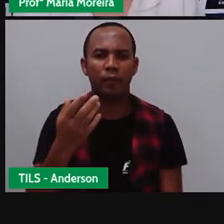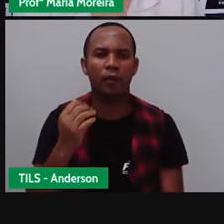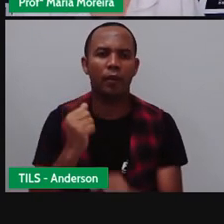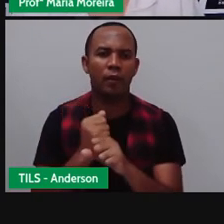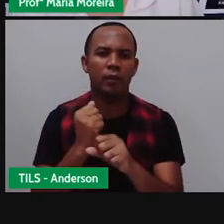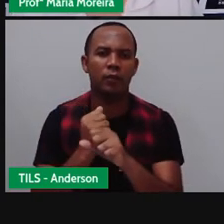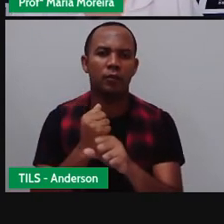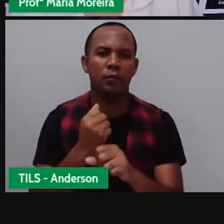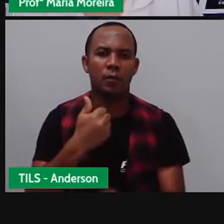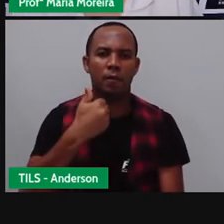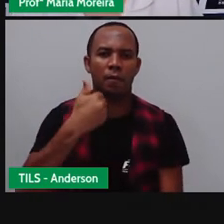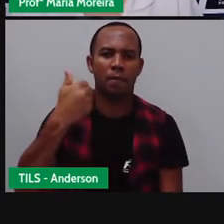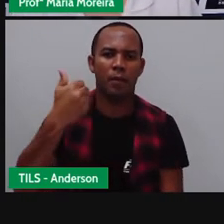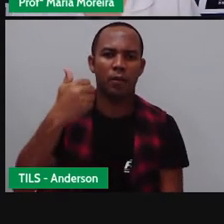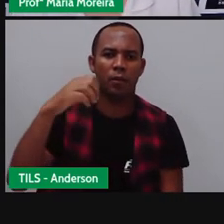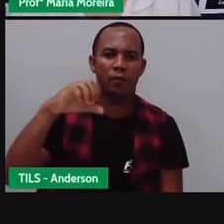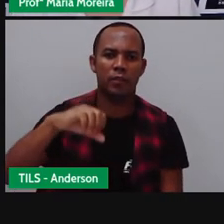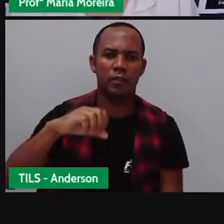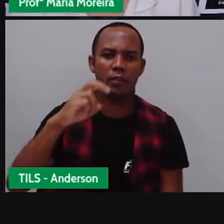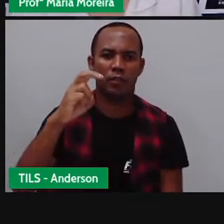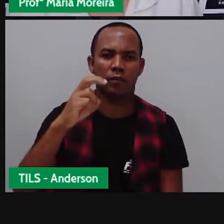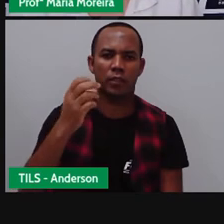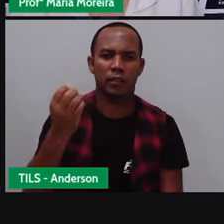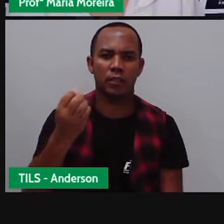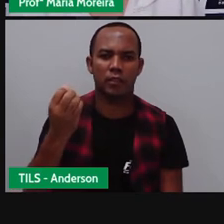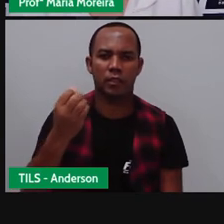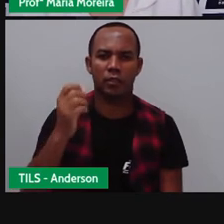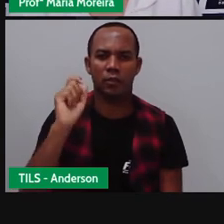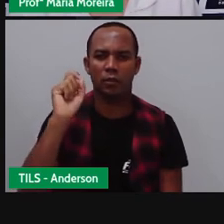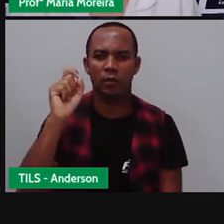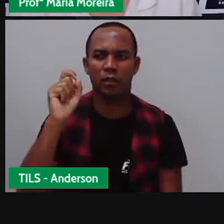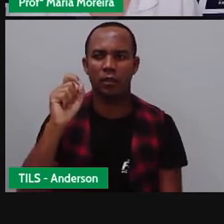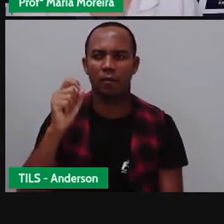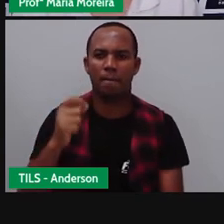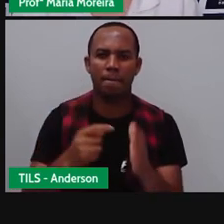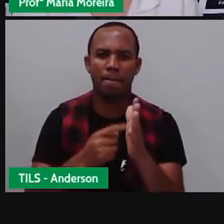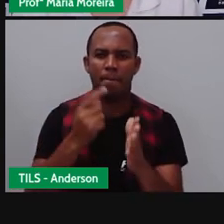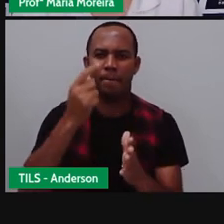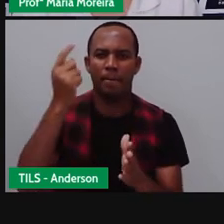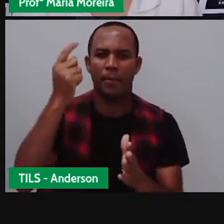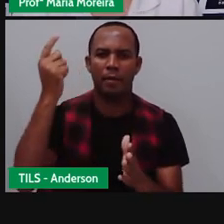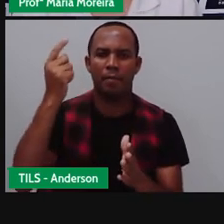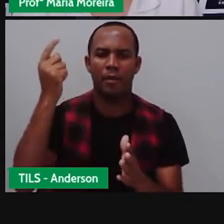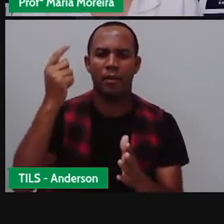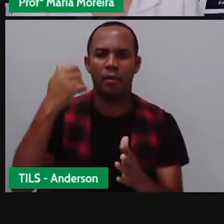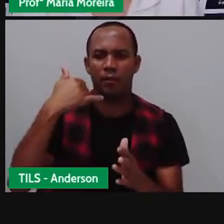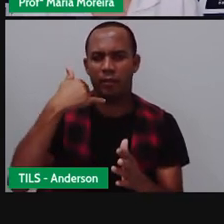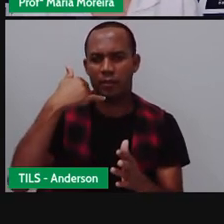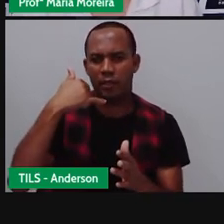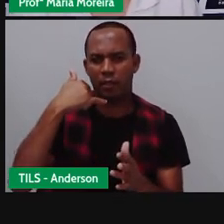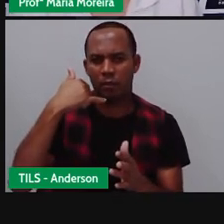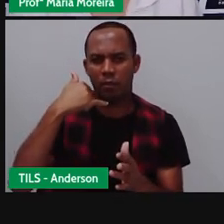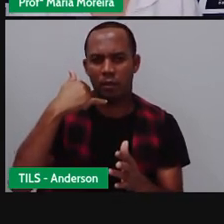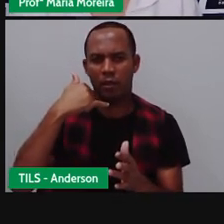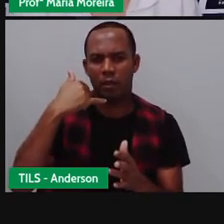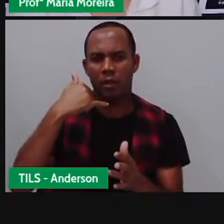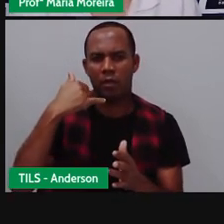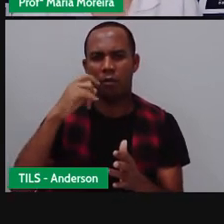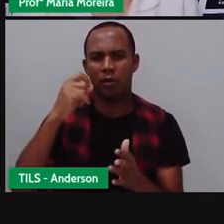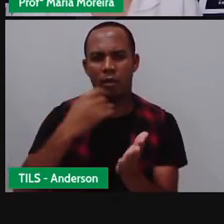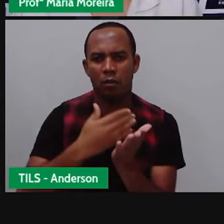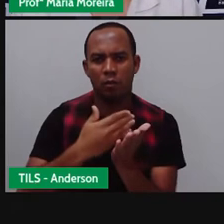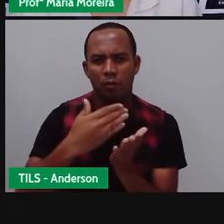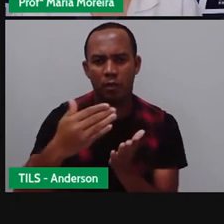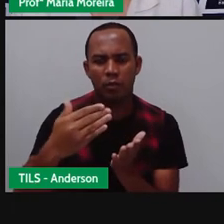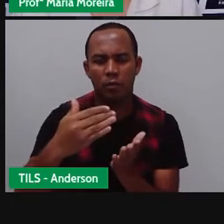1956, a Ericsson lançou um modelo de celular, certo? A partir